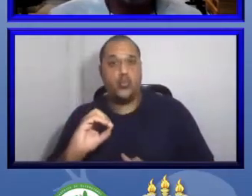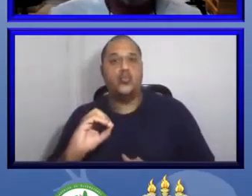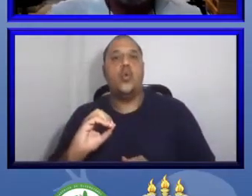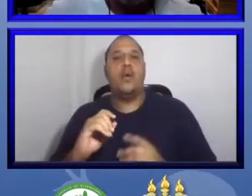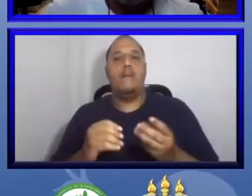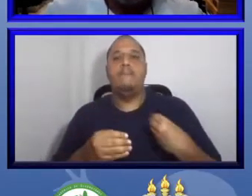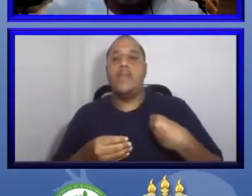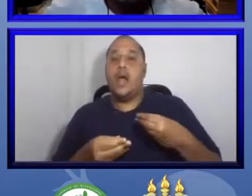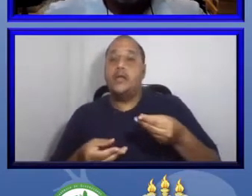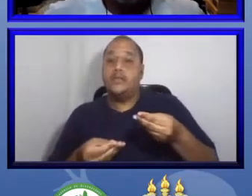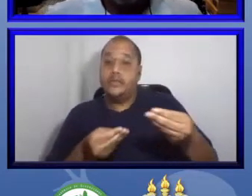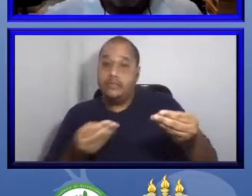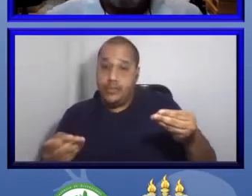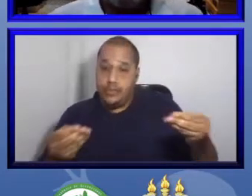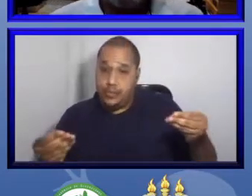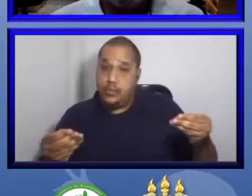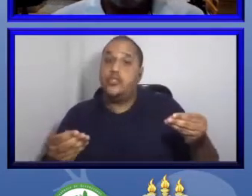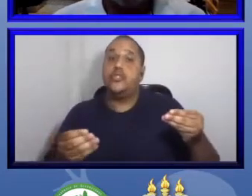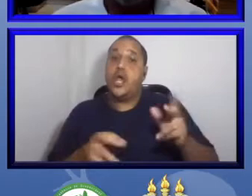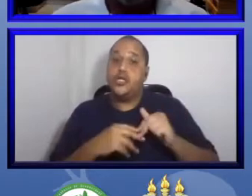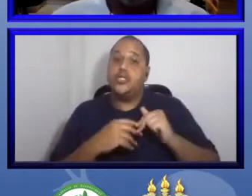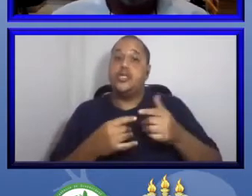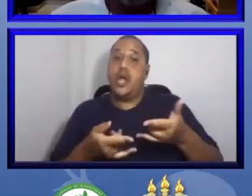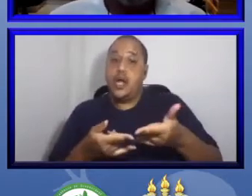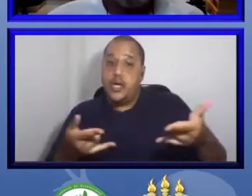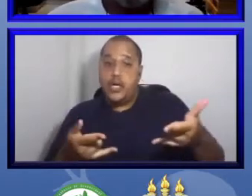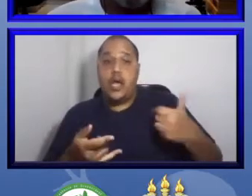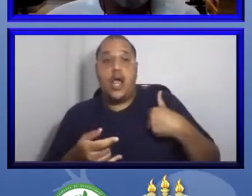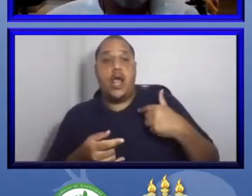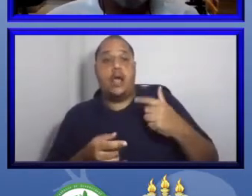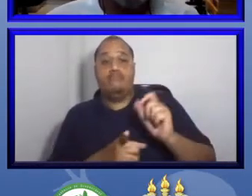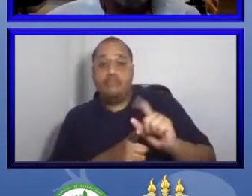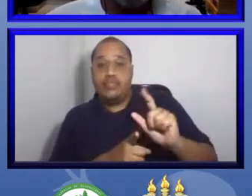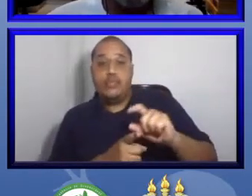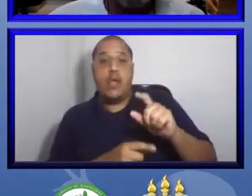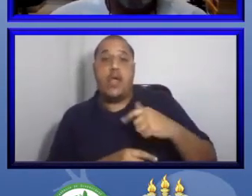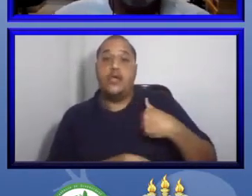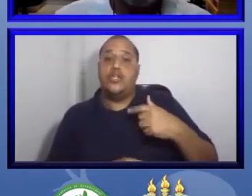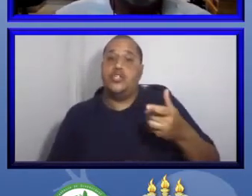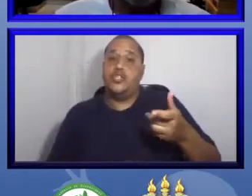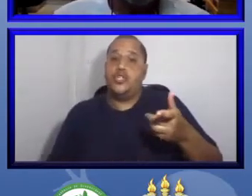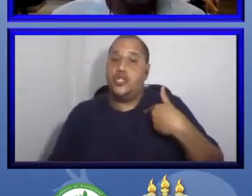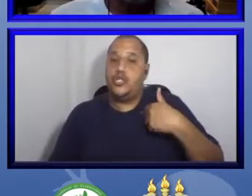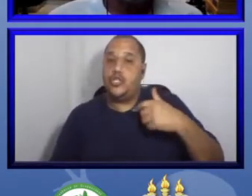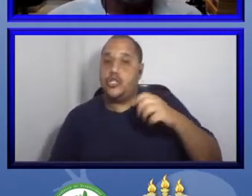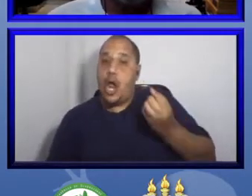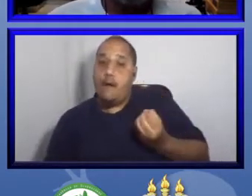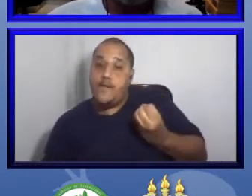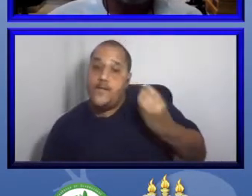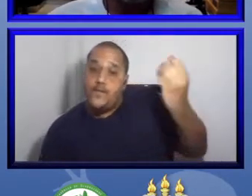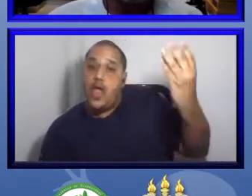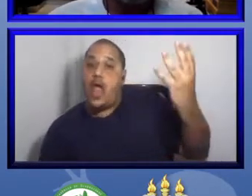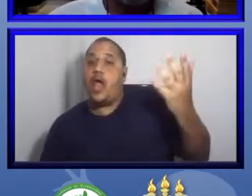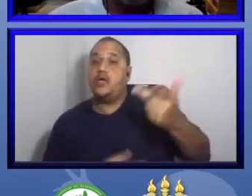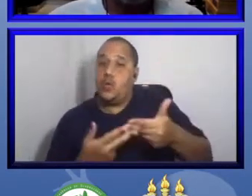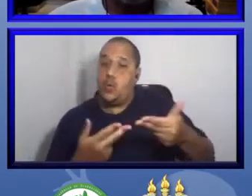os contemplados, e um ano depois do início,